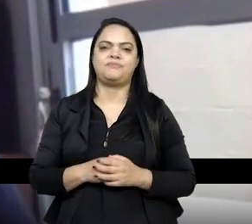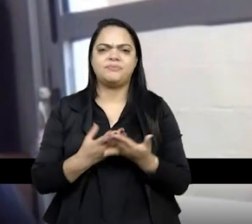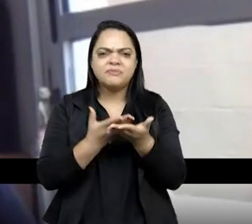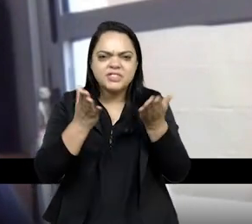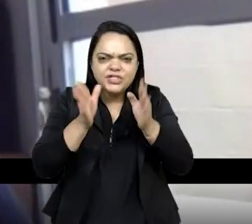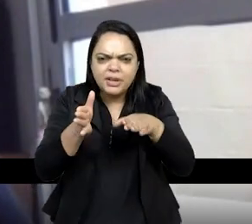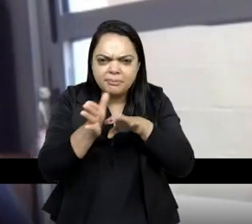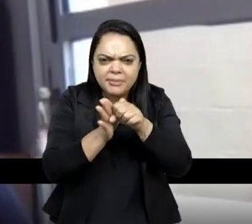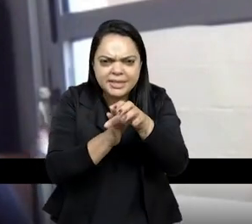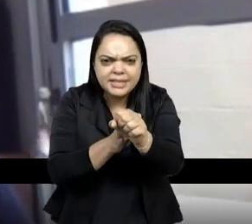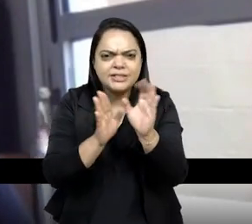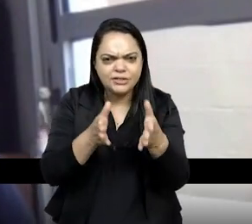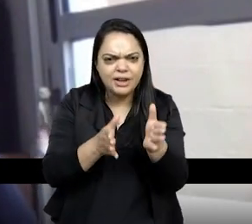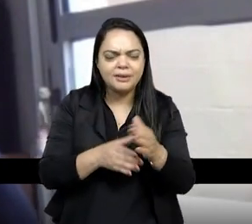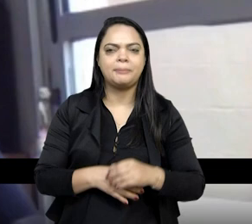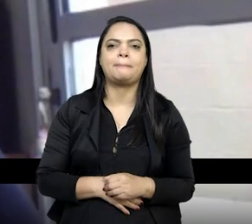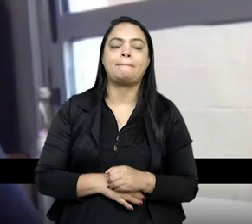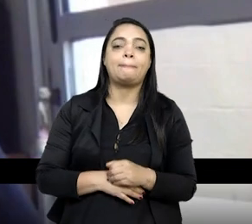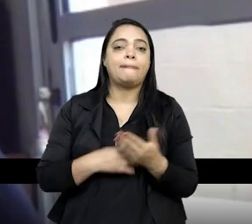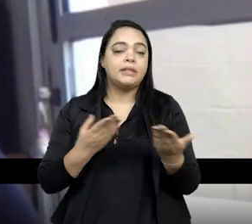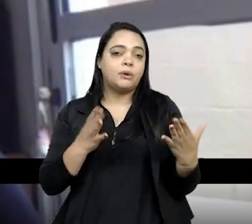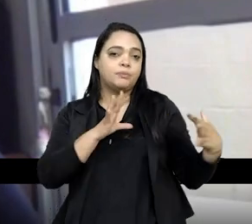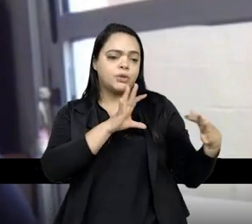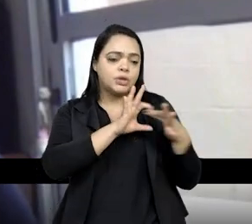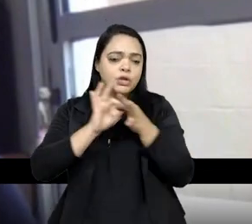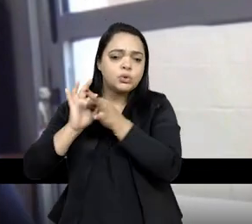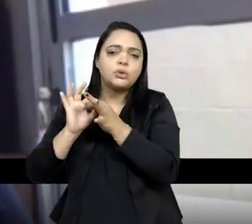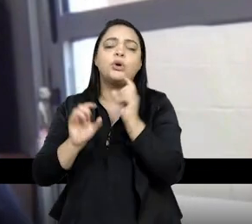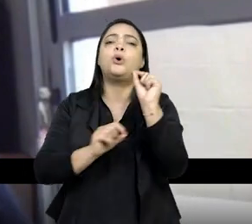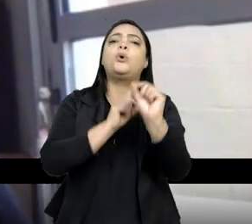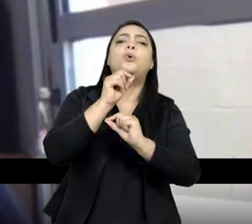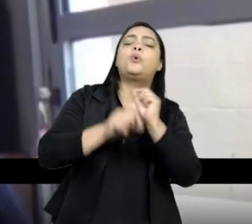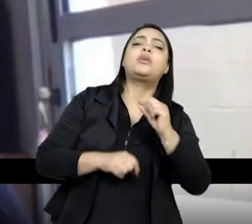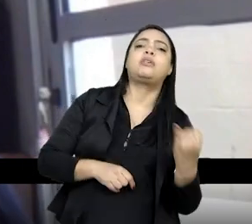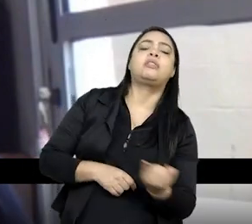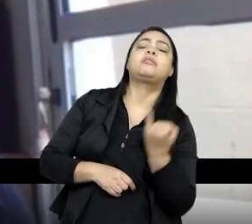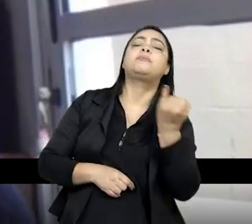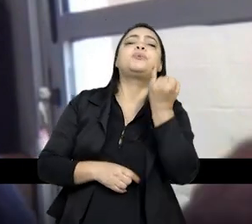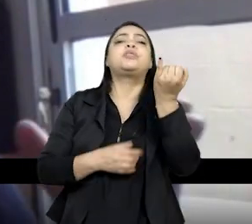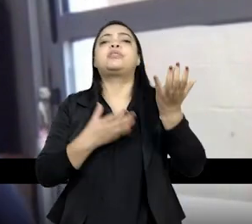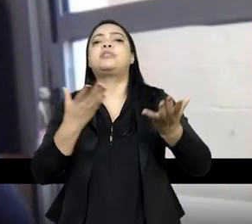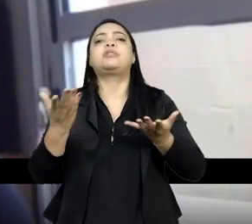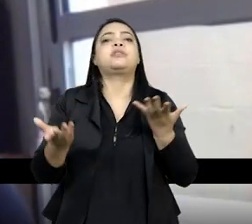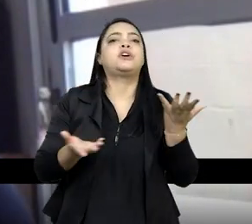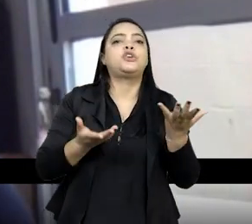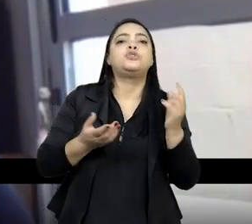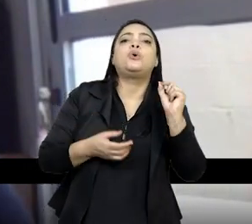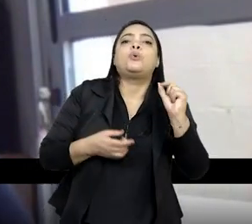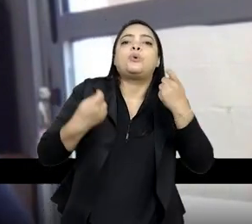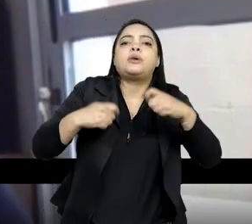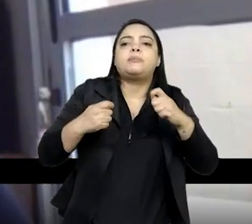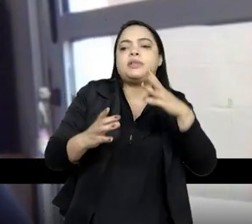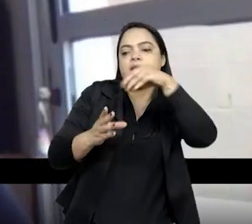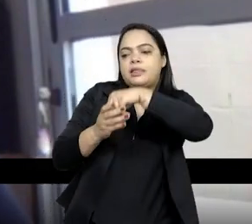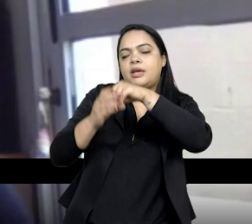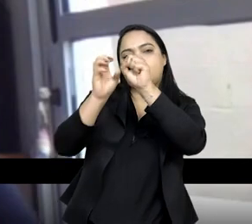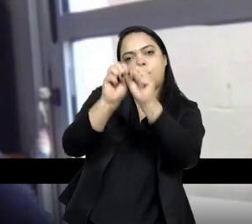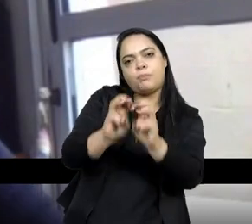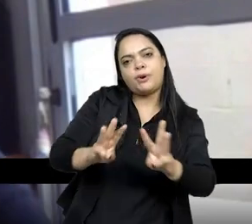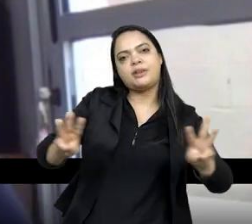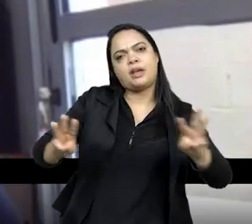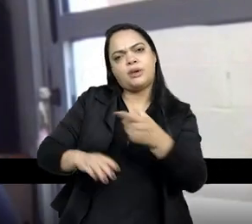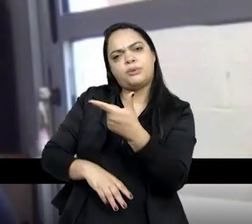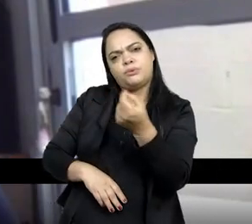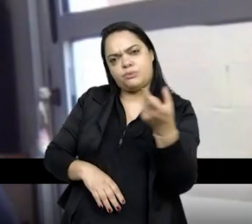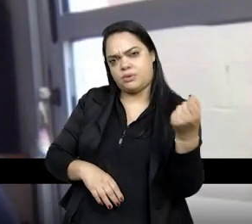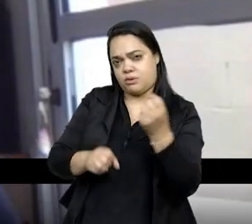já tem feito, né, nesse contexto, o que seria importante constar no portal do Bicentenário